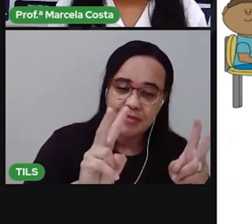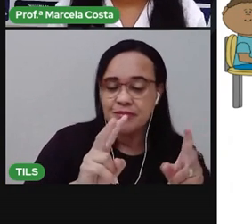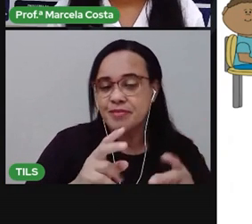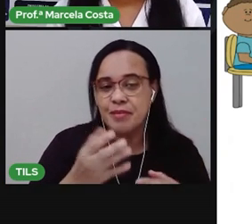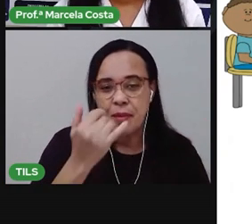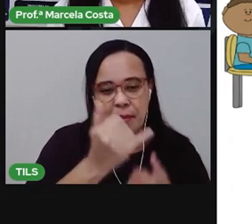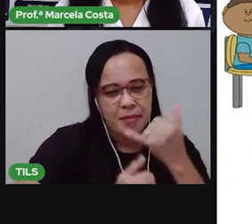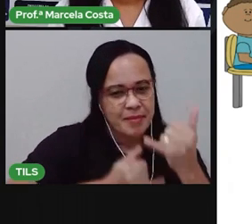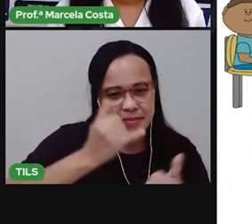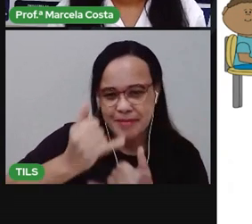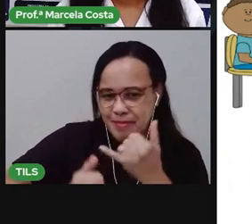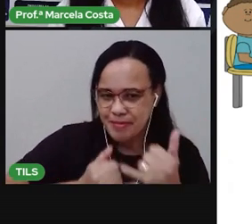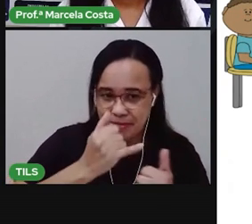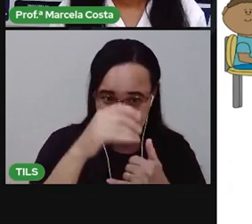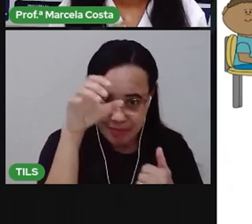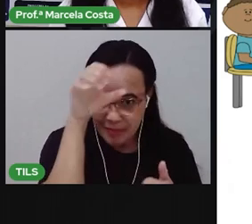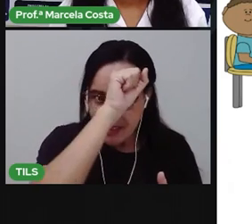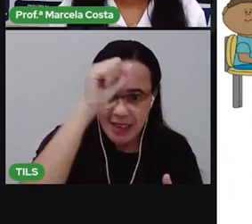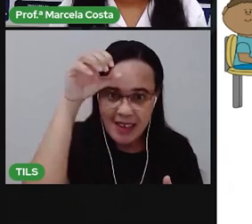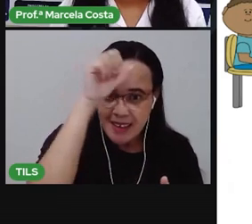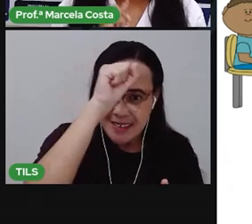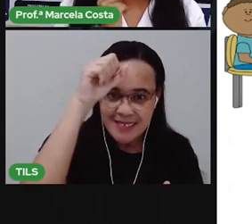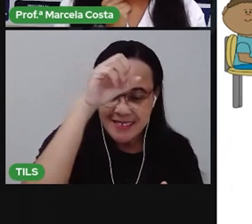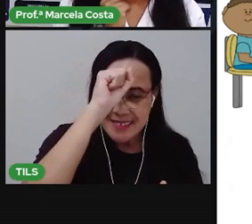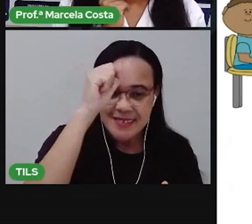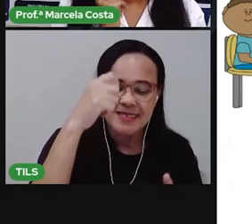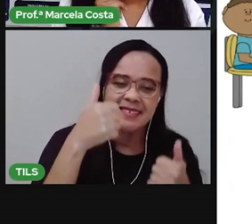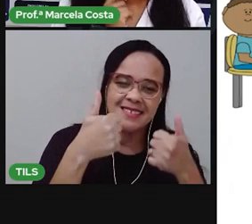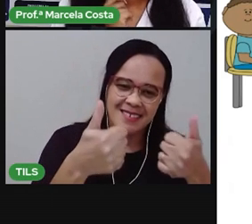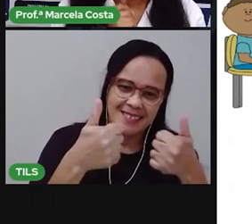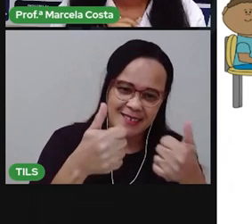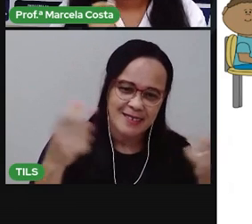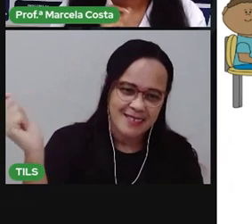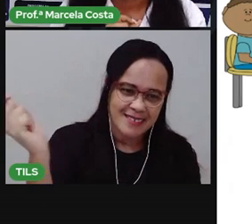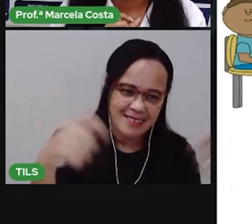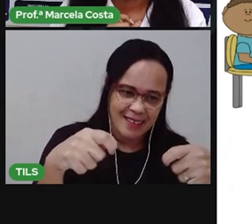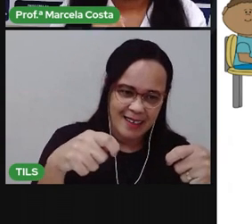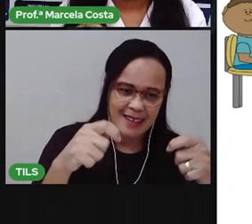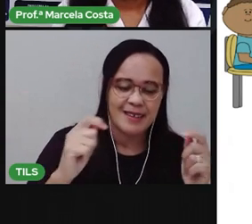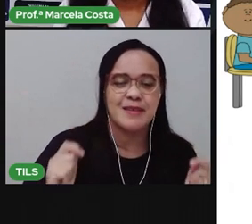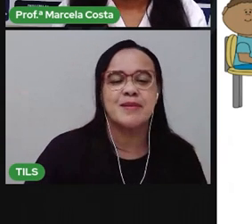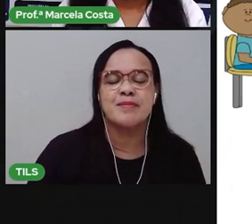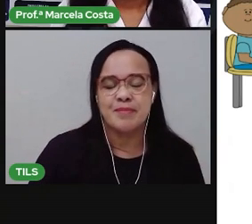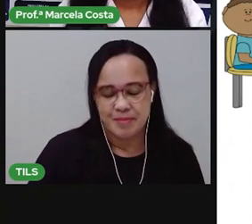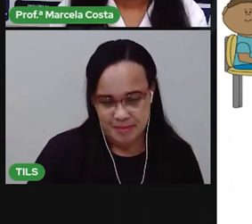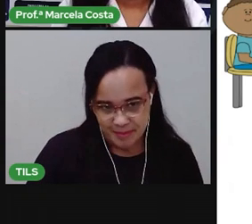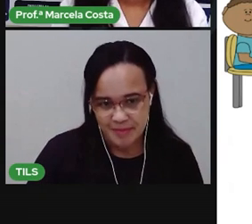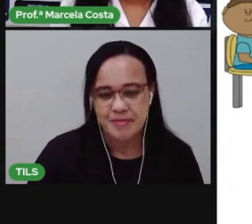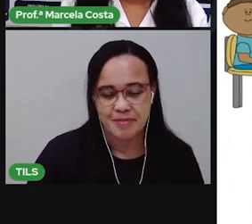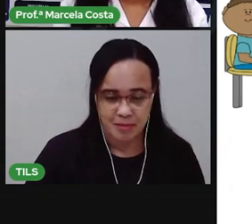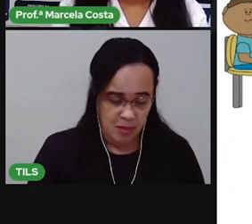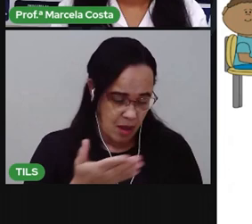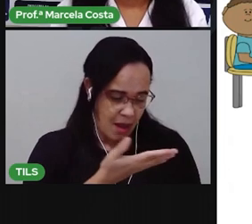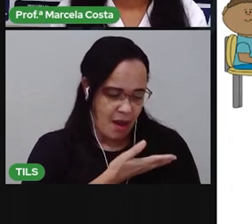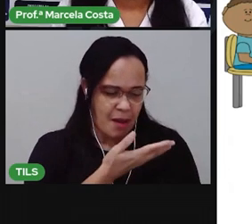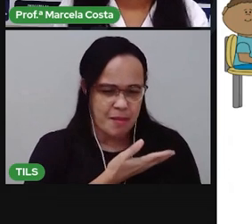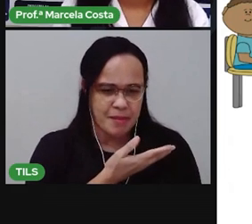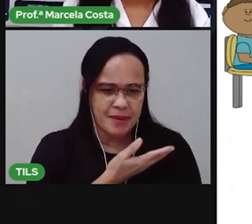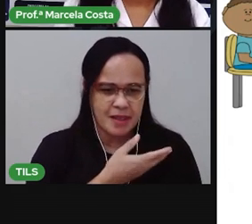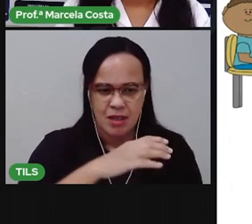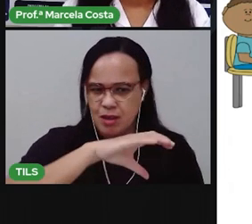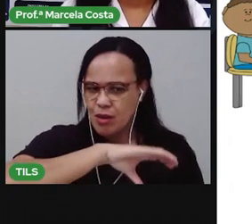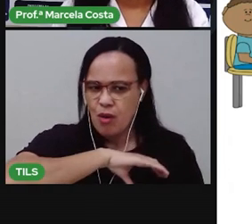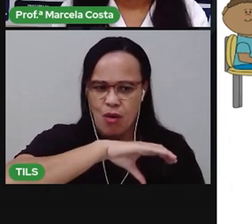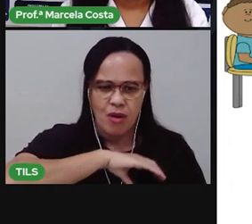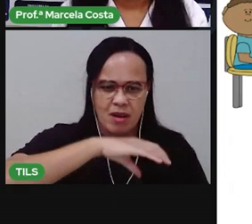brincadeira. Que é brincadeira. Nós somos marinheiros com os amigos que você tem aí na sua